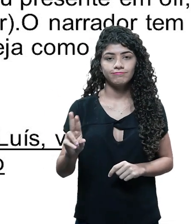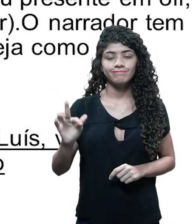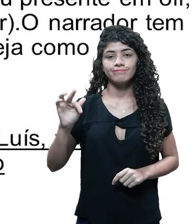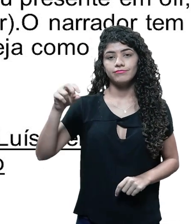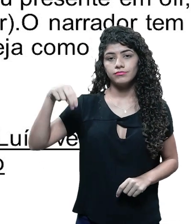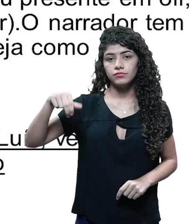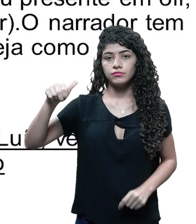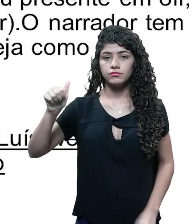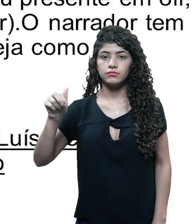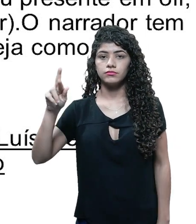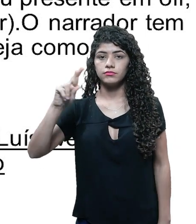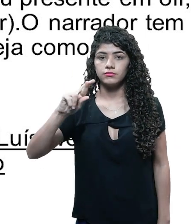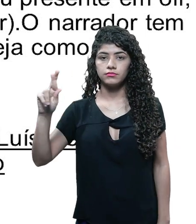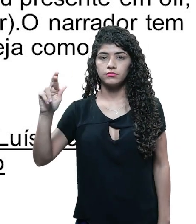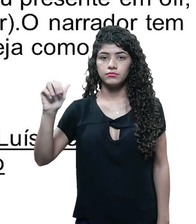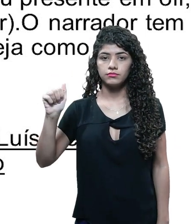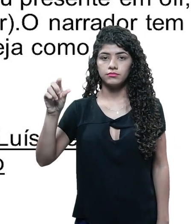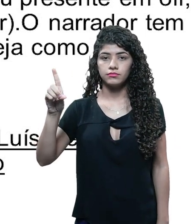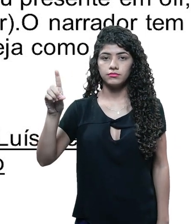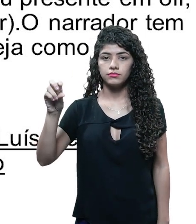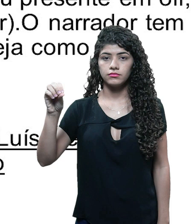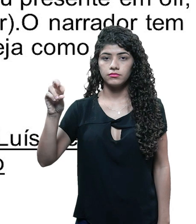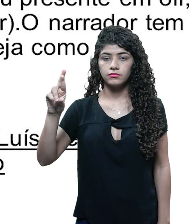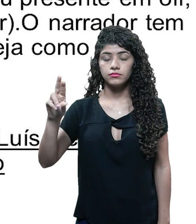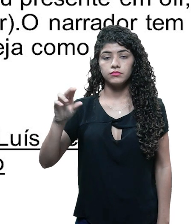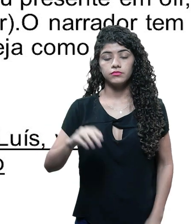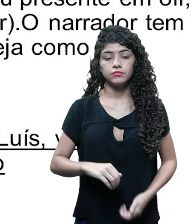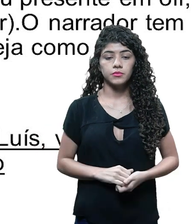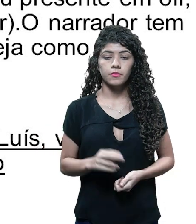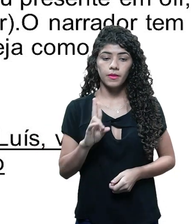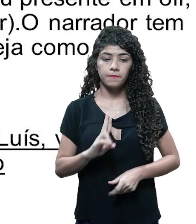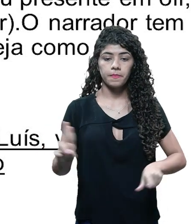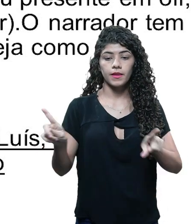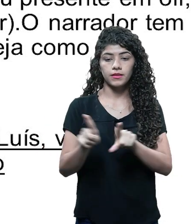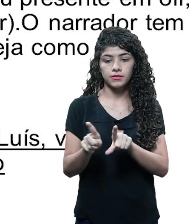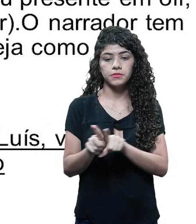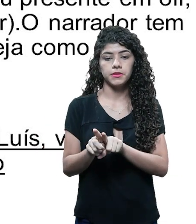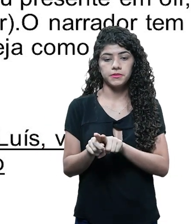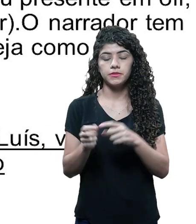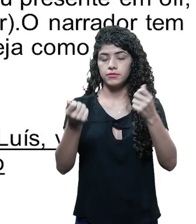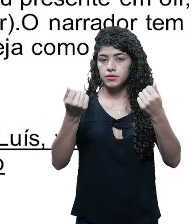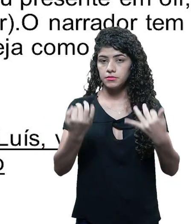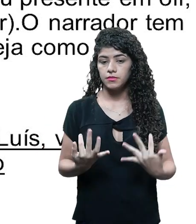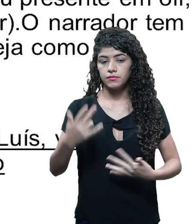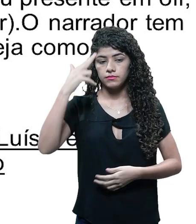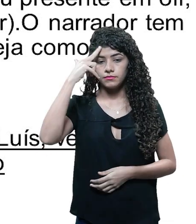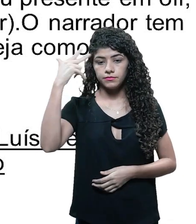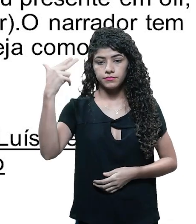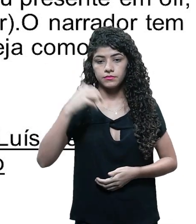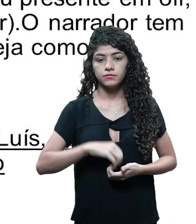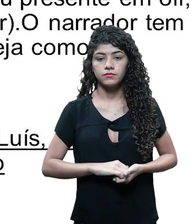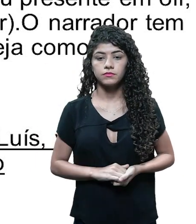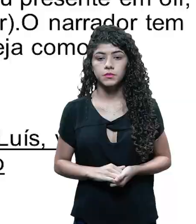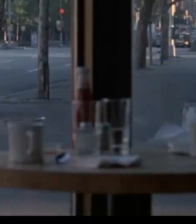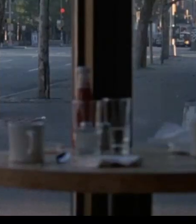o narrador. Feline também, Feline gosta muito também de utilizar a figura do narrador para contar suas